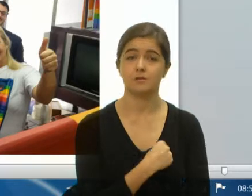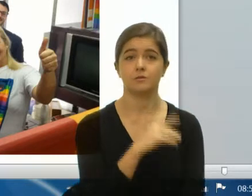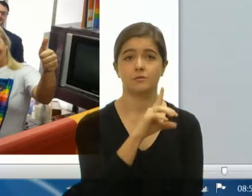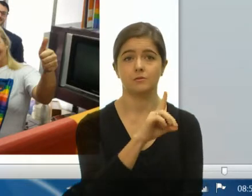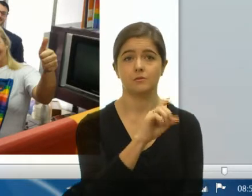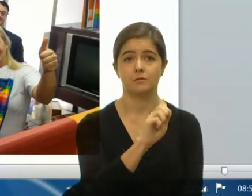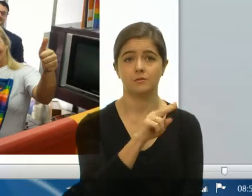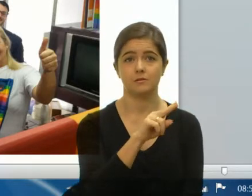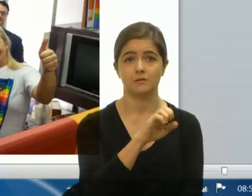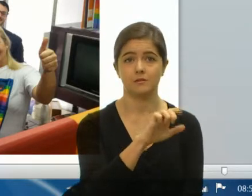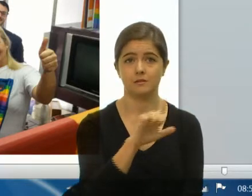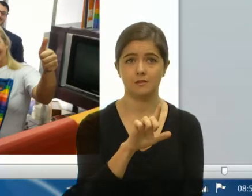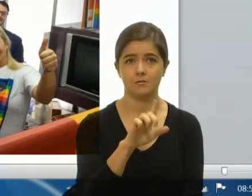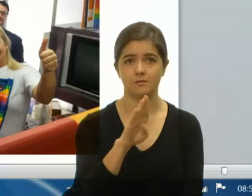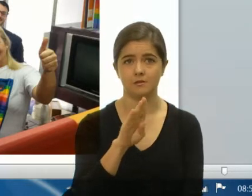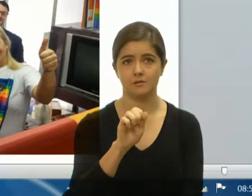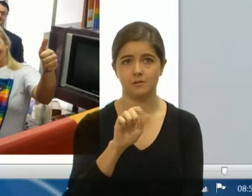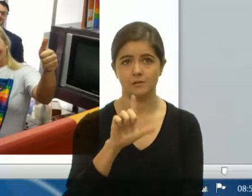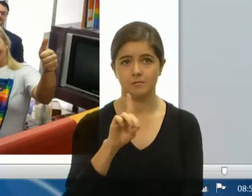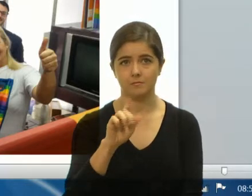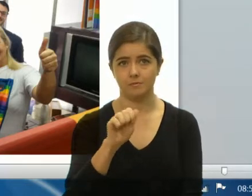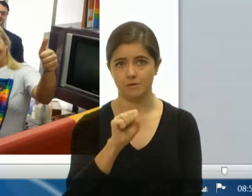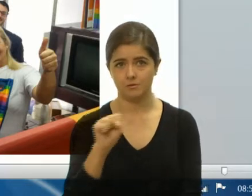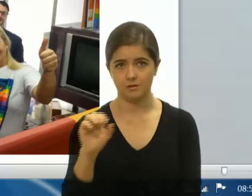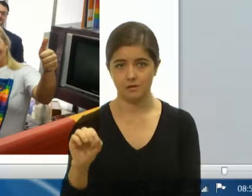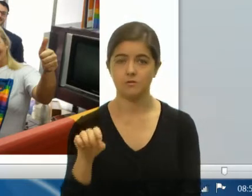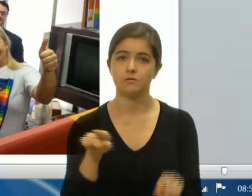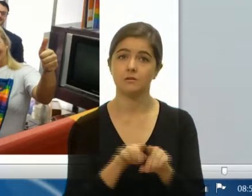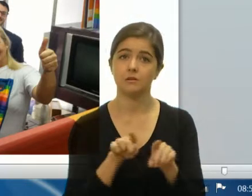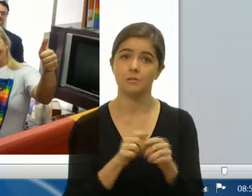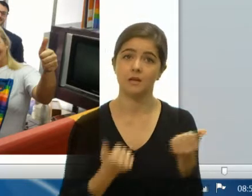o assessor do vereador Kiko Giraldi,